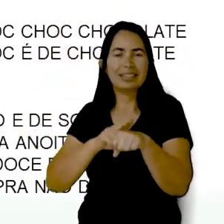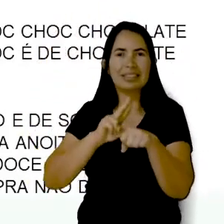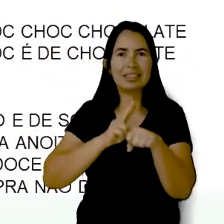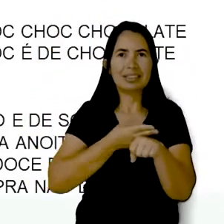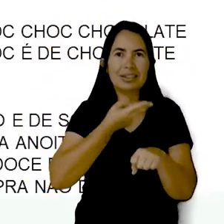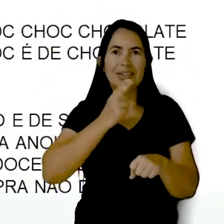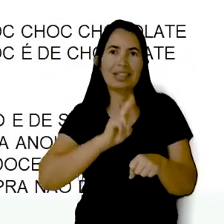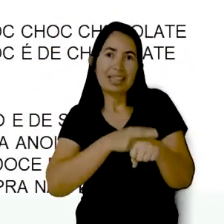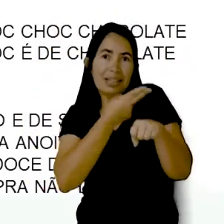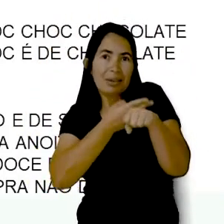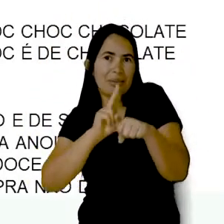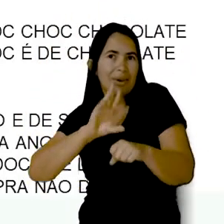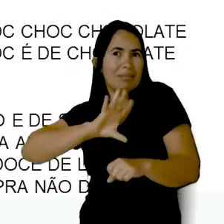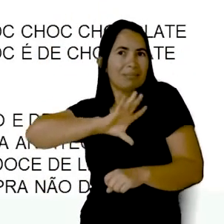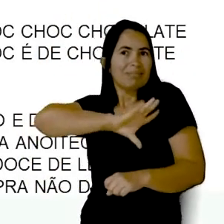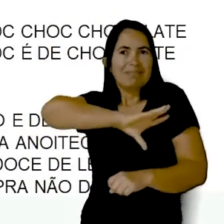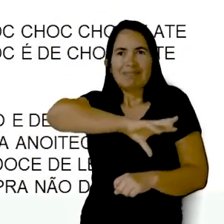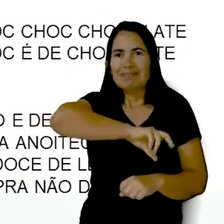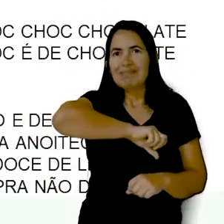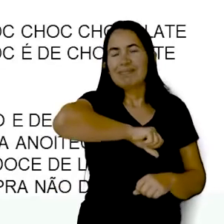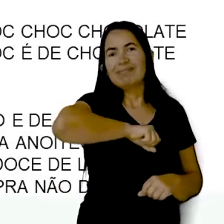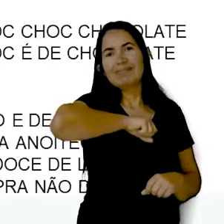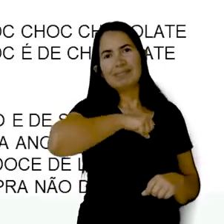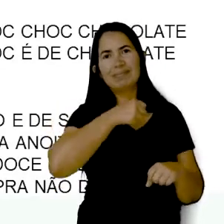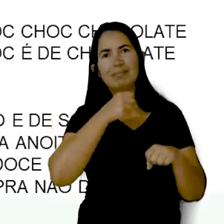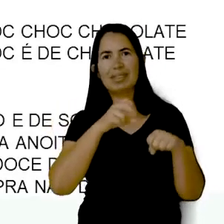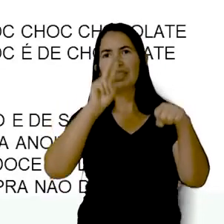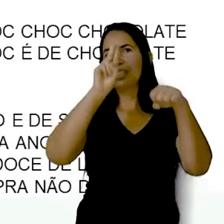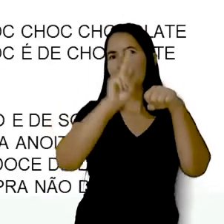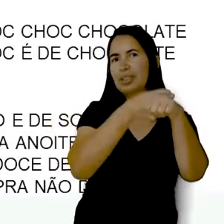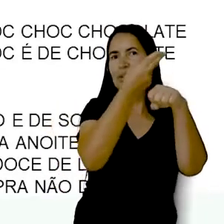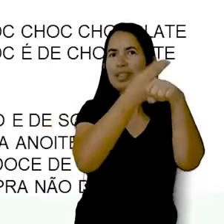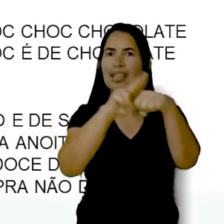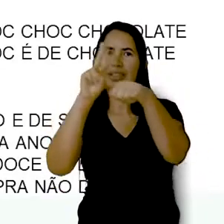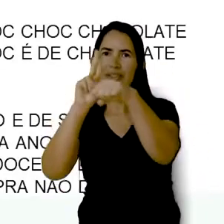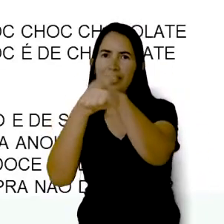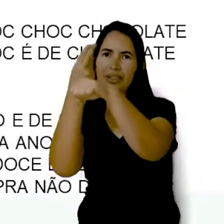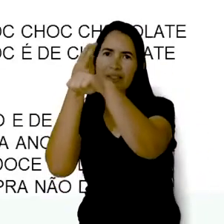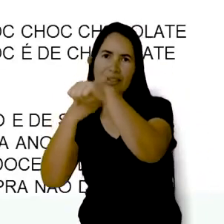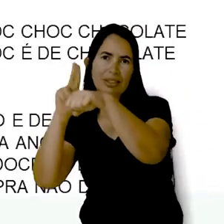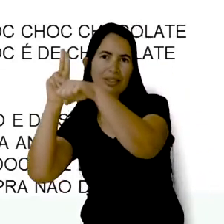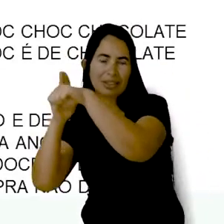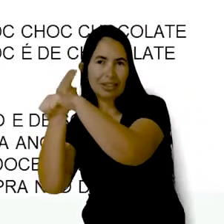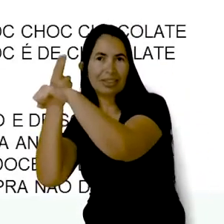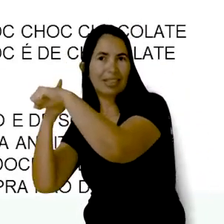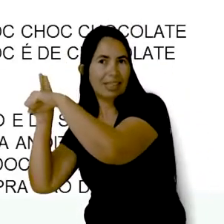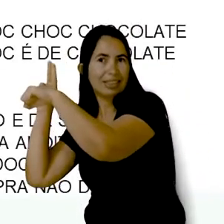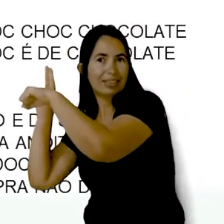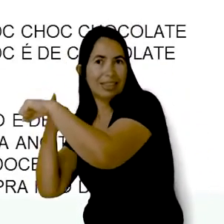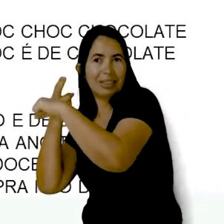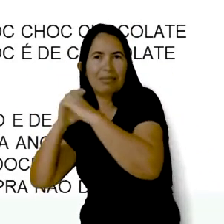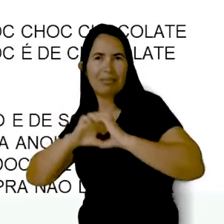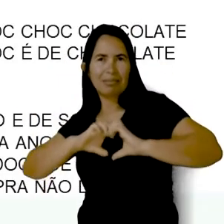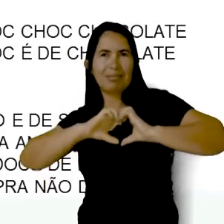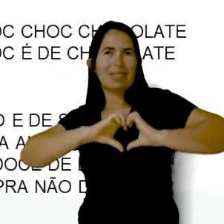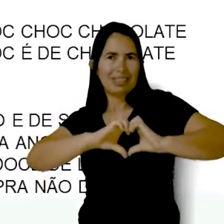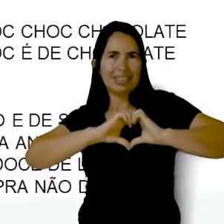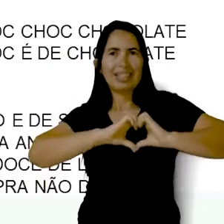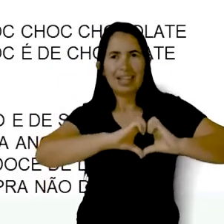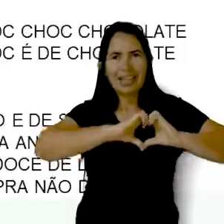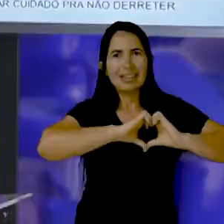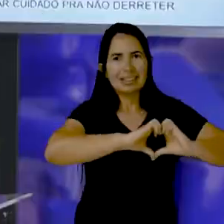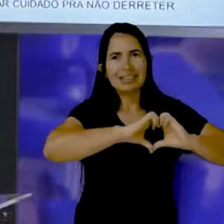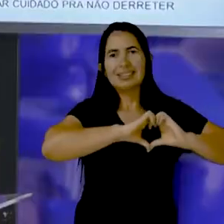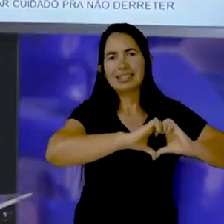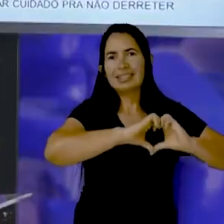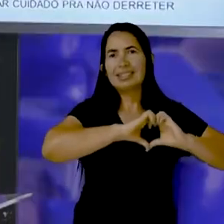De chocolate o amor é feito. De chocolate, choque, choque, chocolate, bate o meu coração.